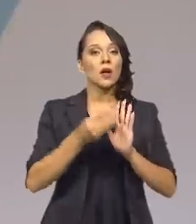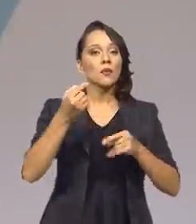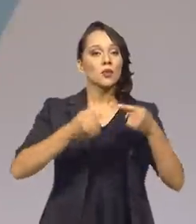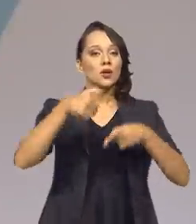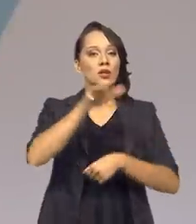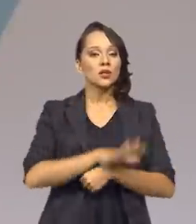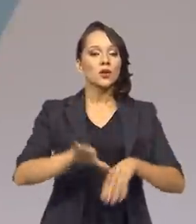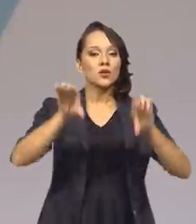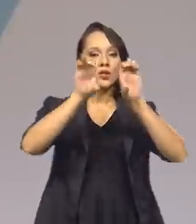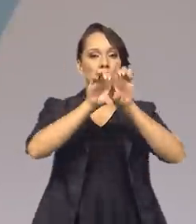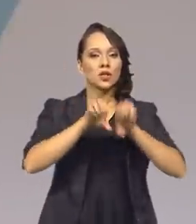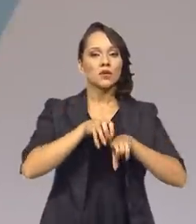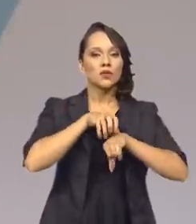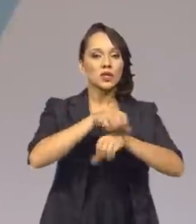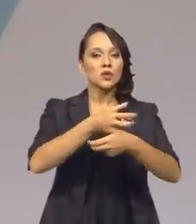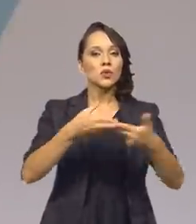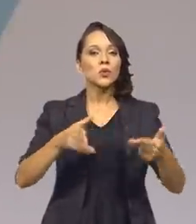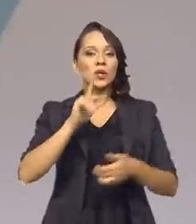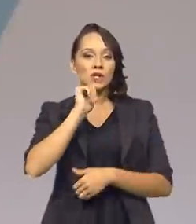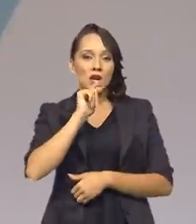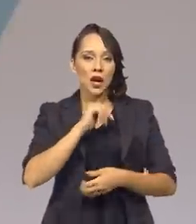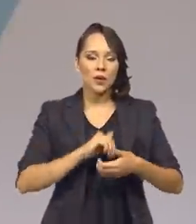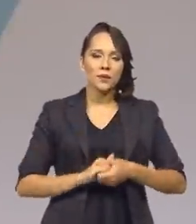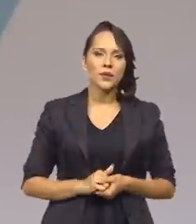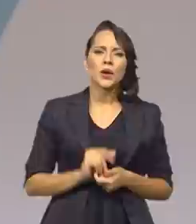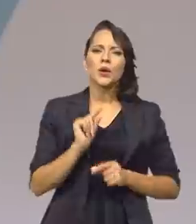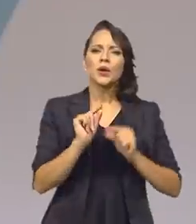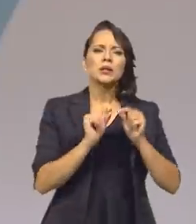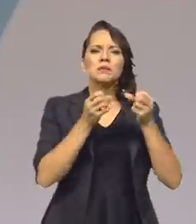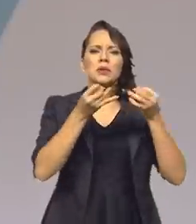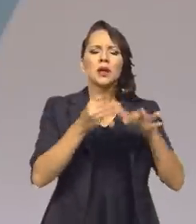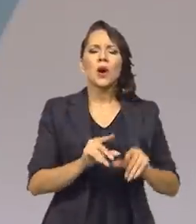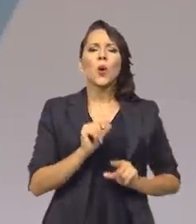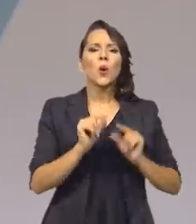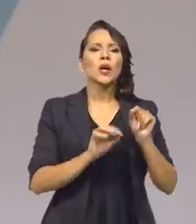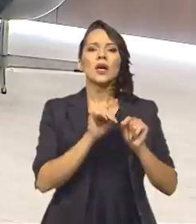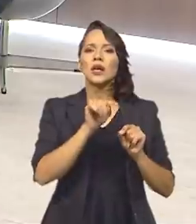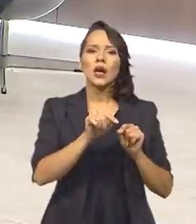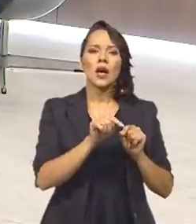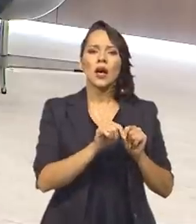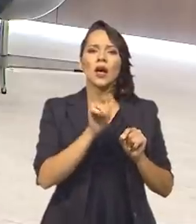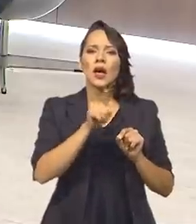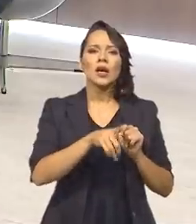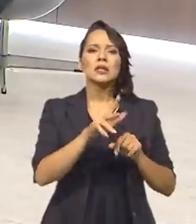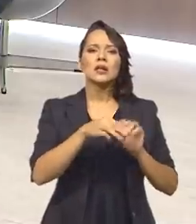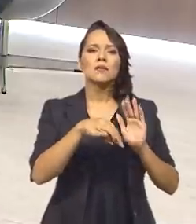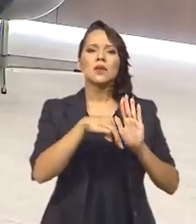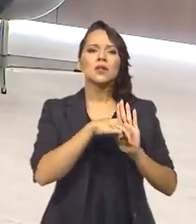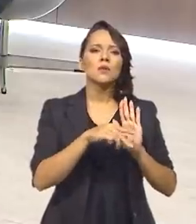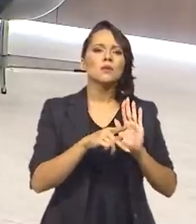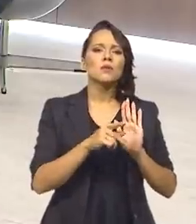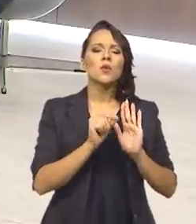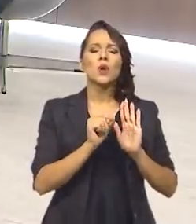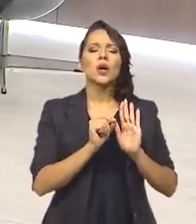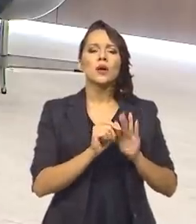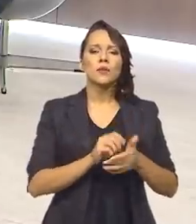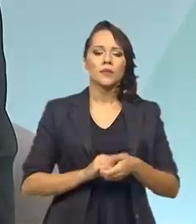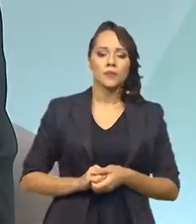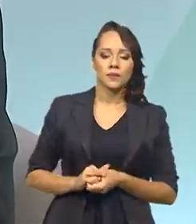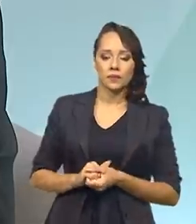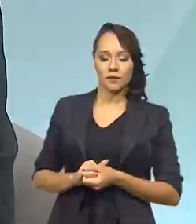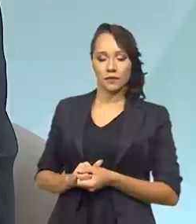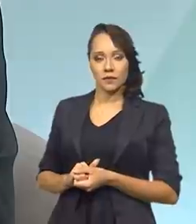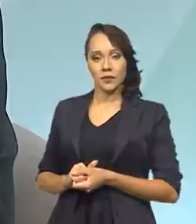Política Nacional de Infraestrutura Hídrica. Queria que o explicasse para a gente no que é que consiste essa medida. Olha,